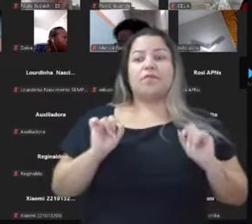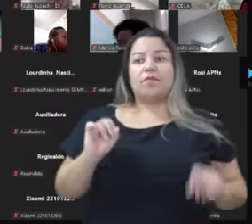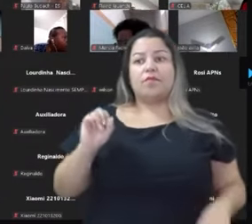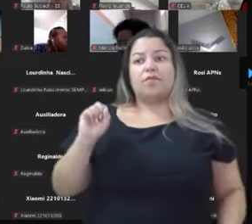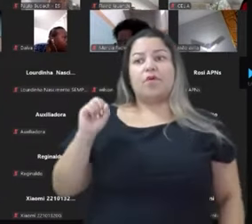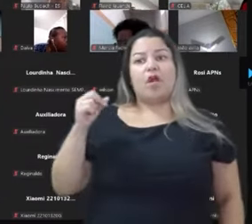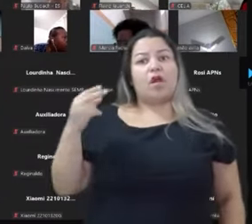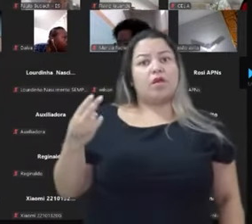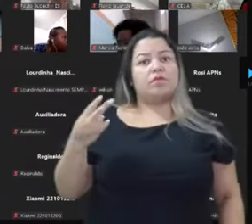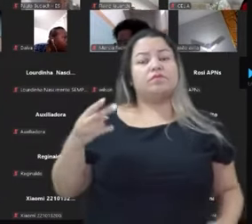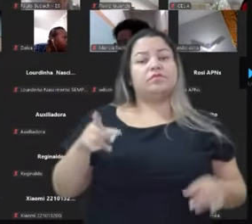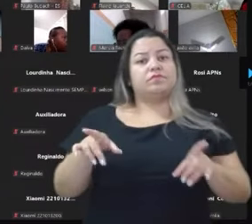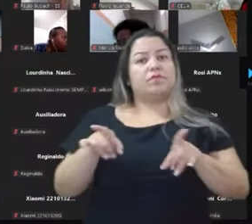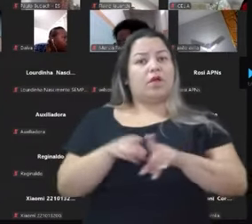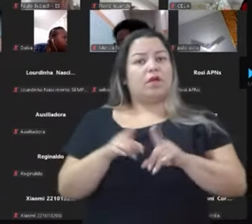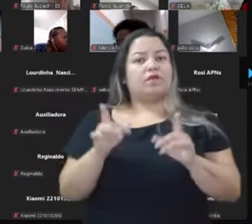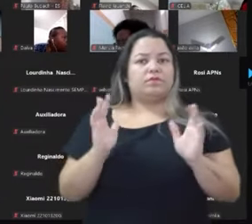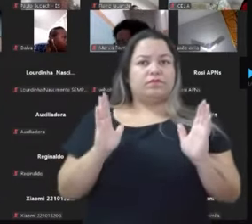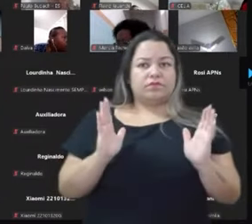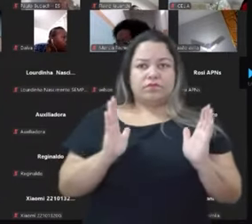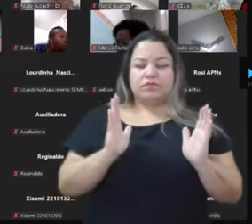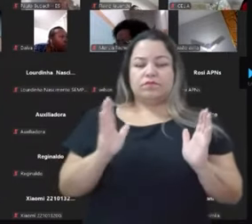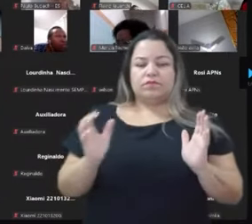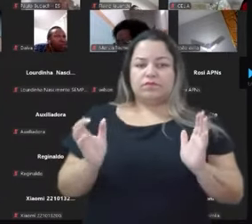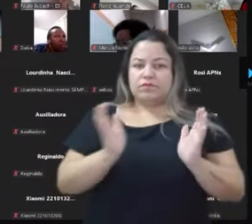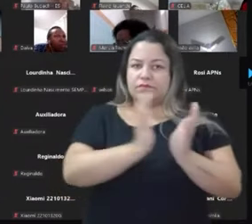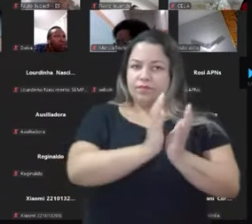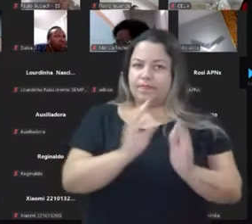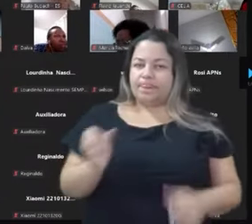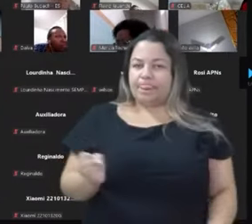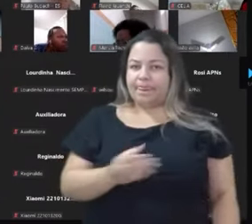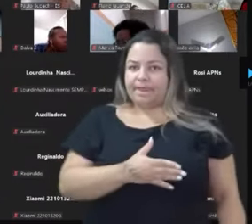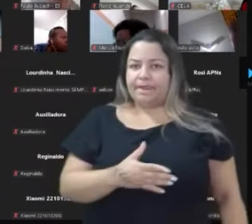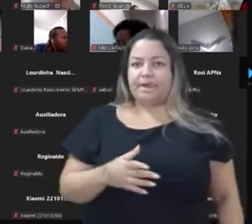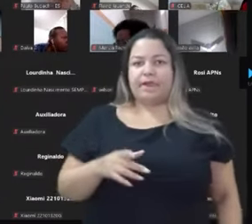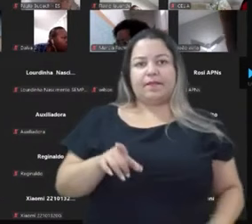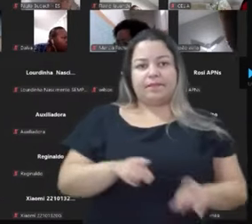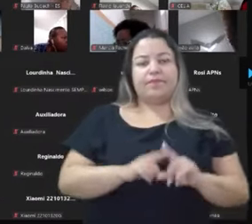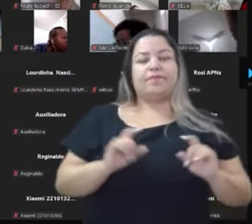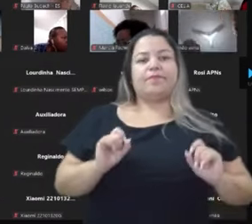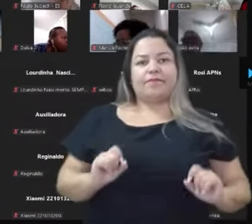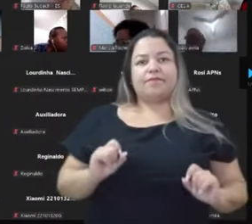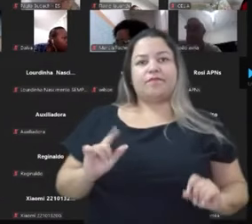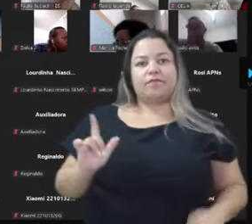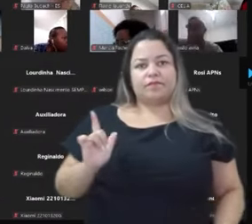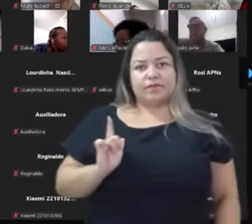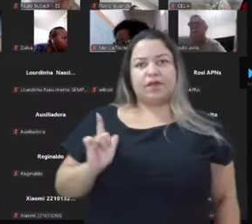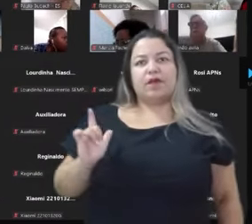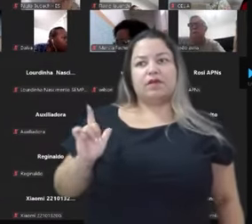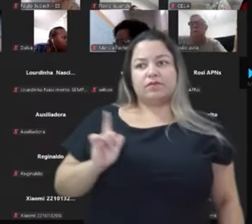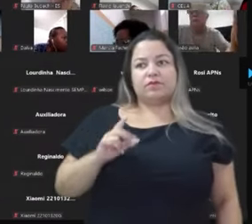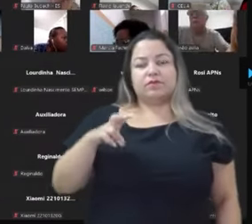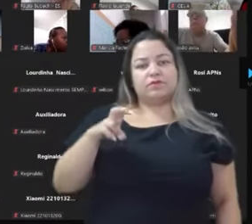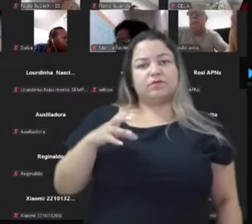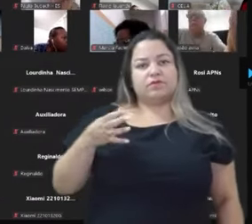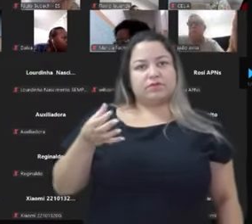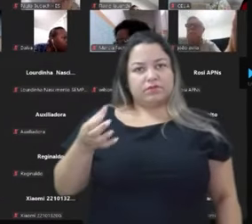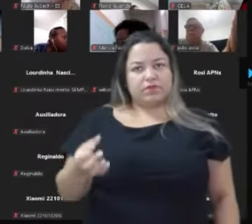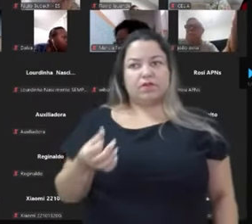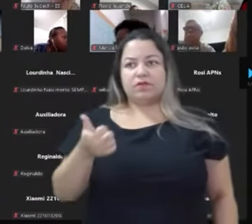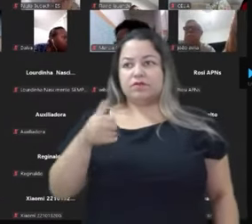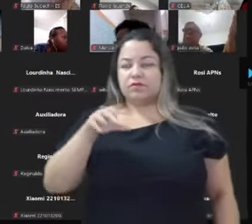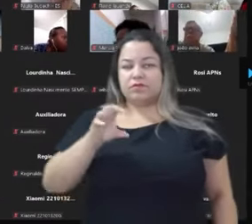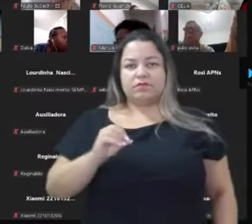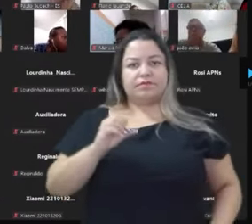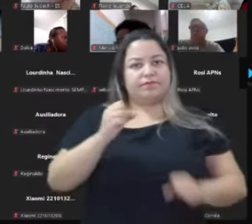engolidos por uma turma nova que vai sair aí. Essa turma nova de daqui 5, 6, 10 anos, eles vão engolir